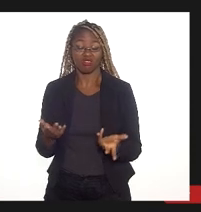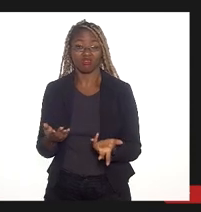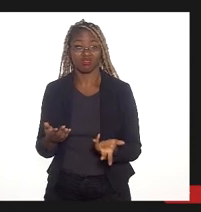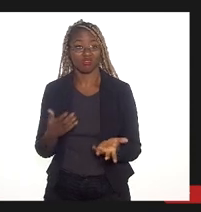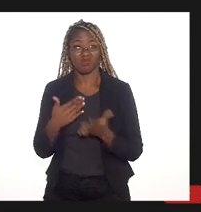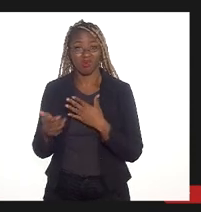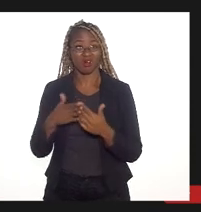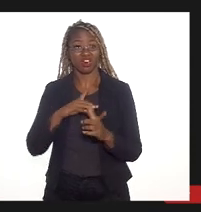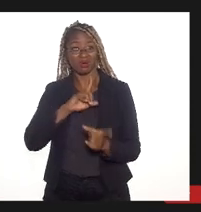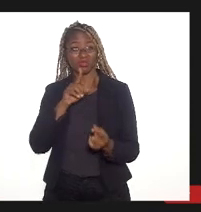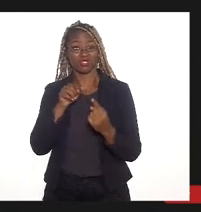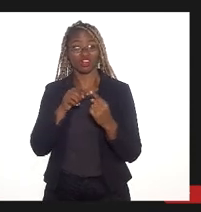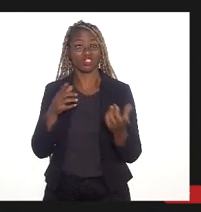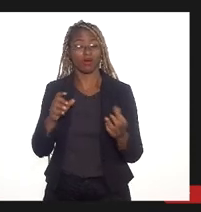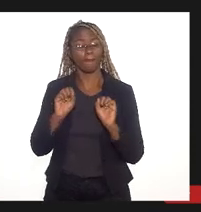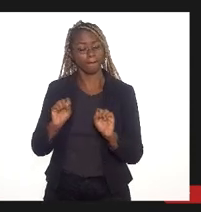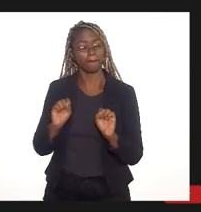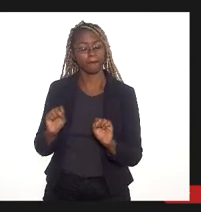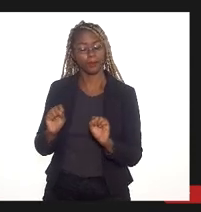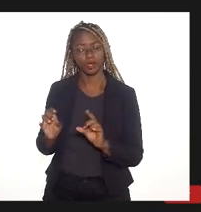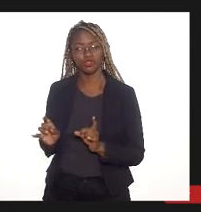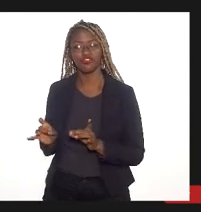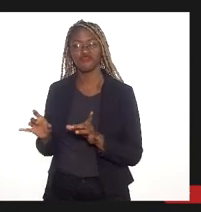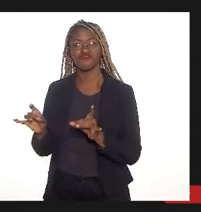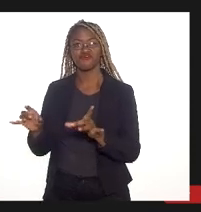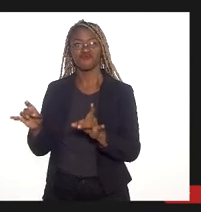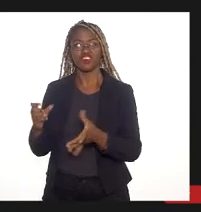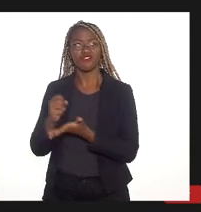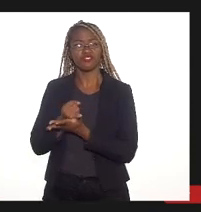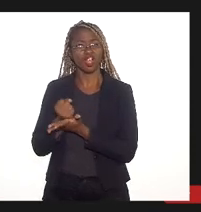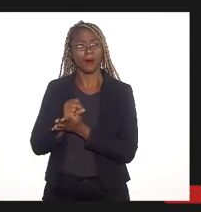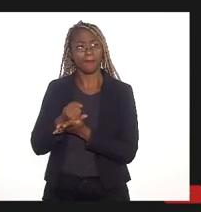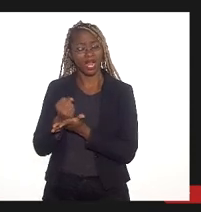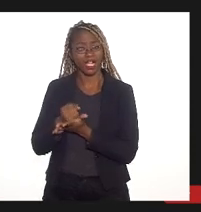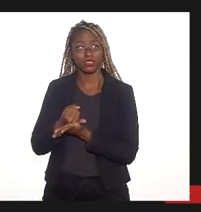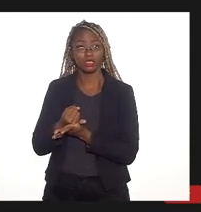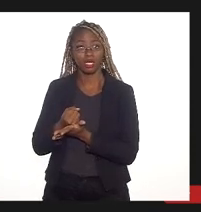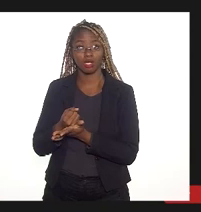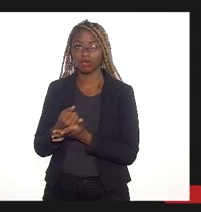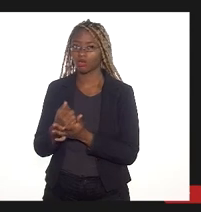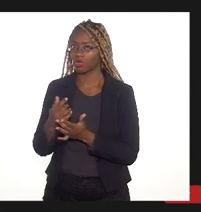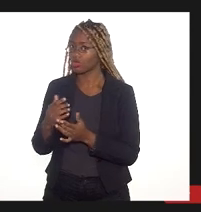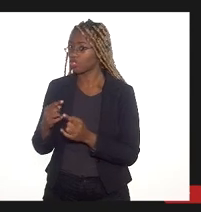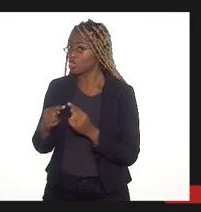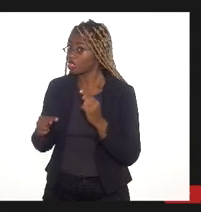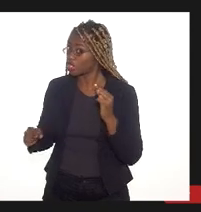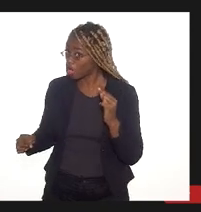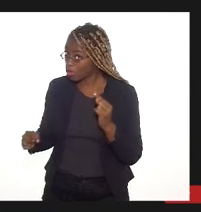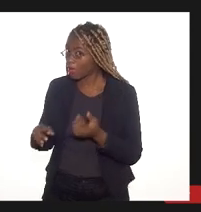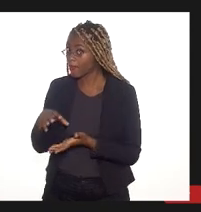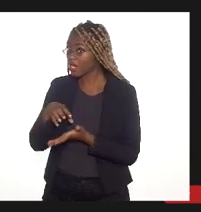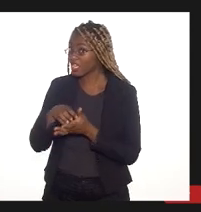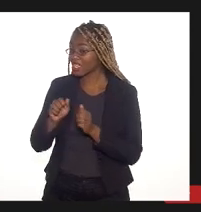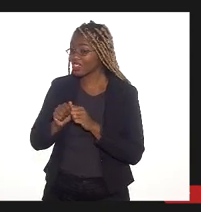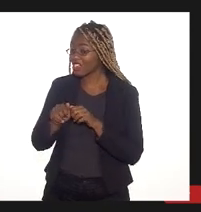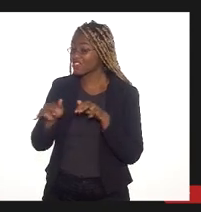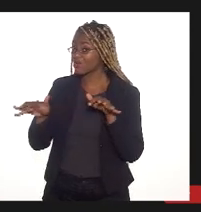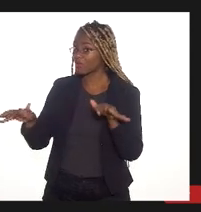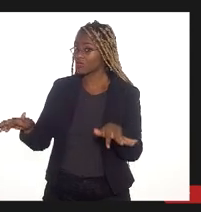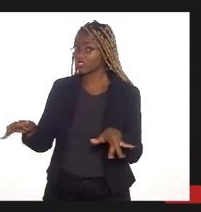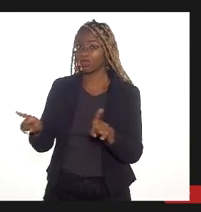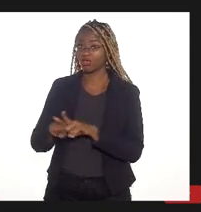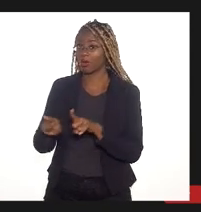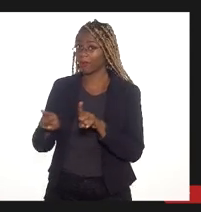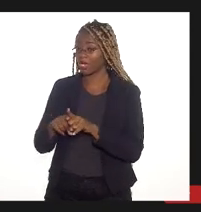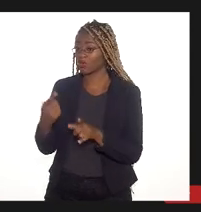natureza, pode ser indústria atacadista, indústria farmacêutica, que não tem a ver com central de abastecimento e que nem estão definidas